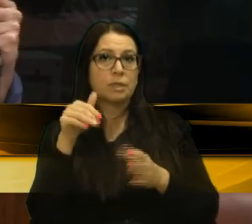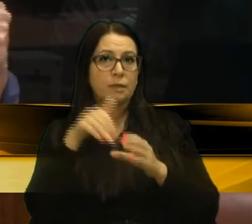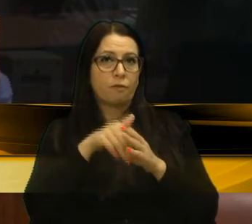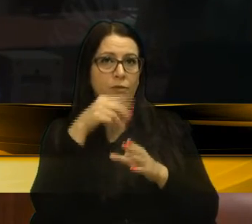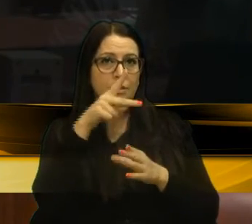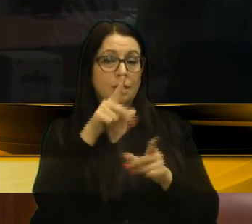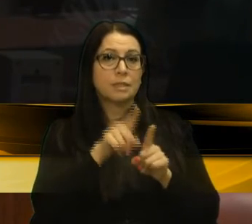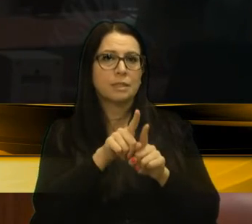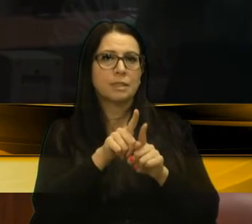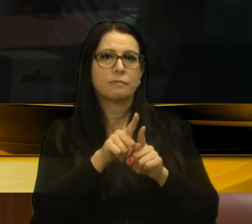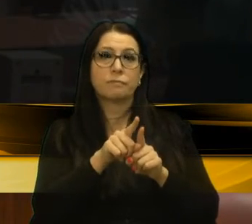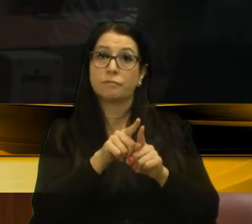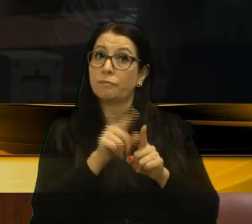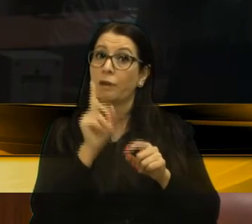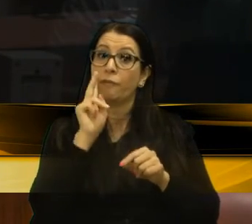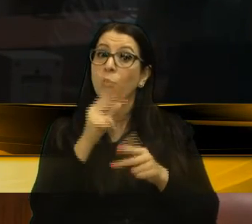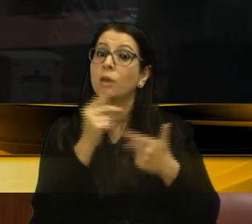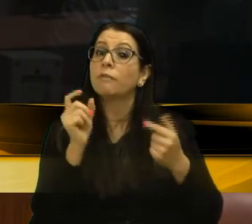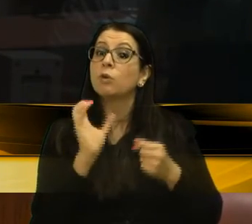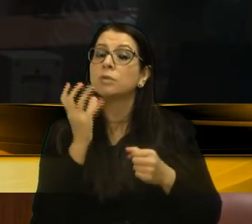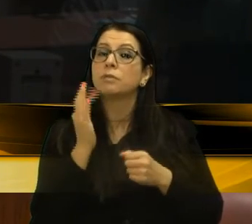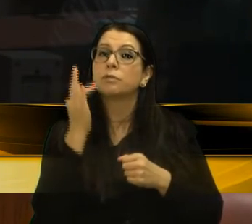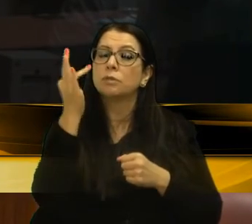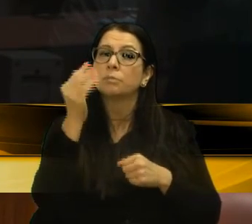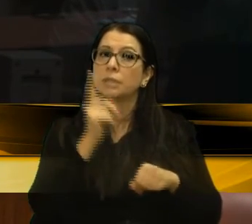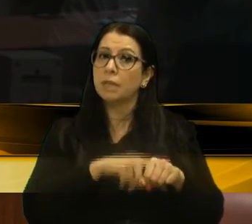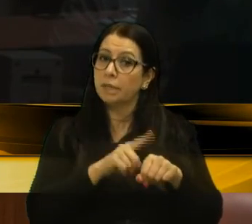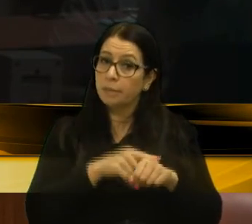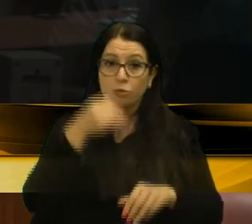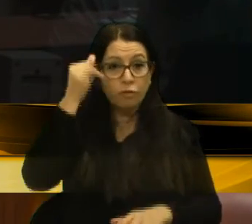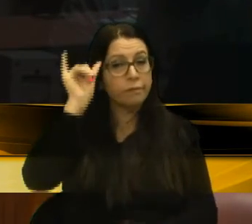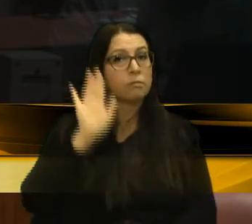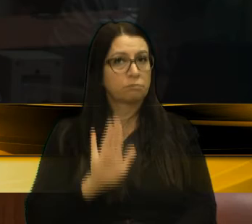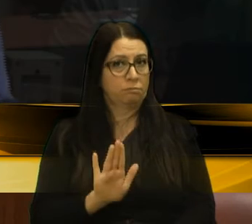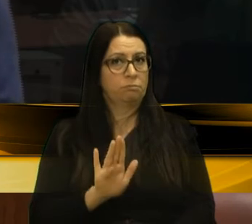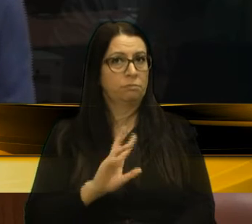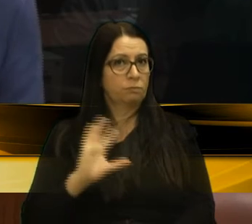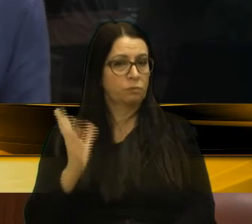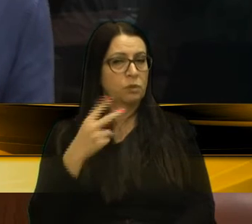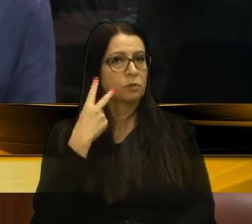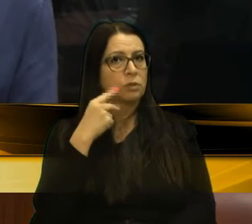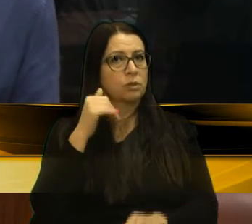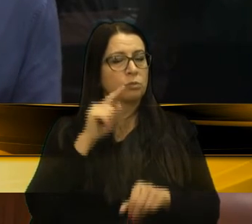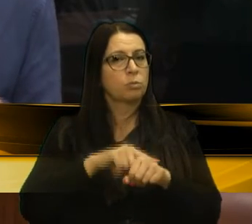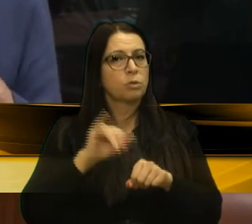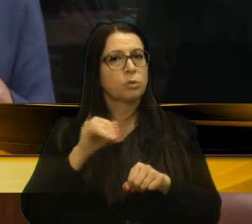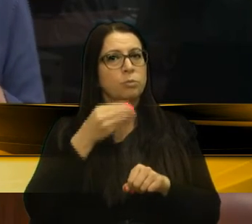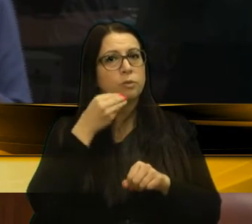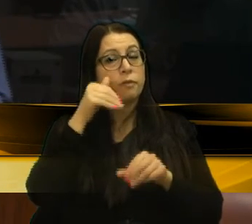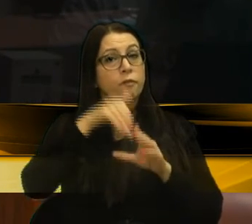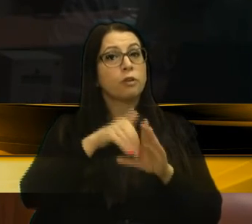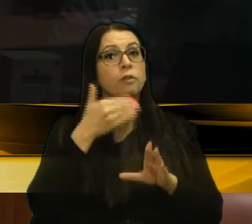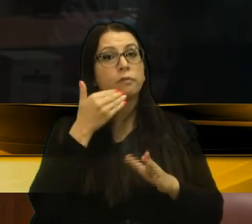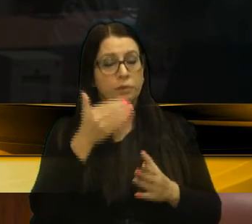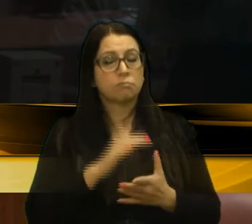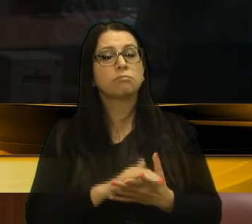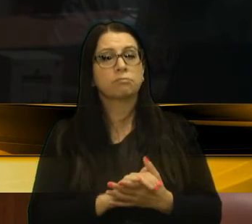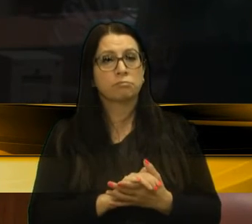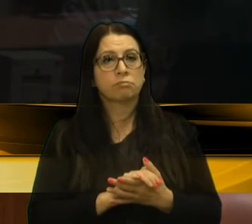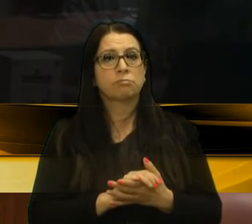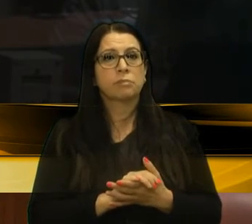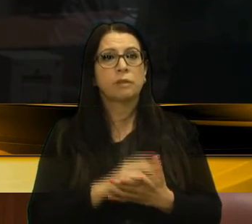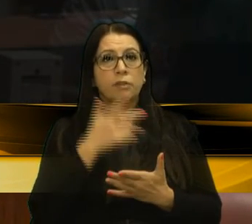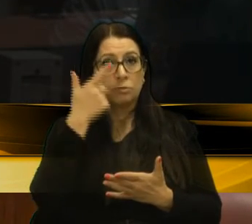deles trará consequências. Mas ainda há tempo de evitar. Então, nobres pares, momento oportuno, voto favorável. E